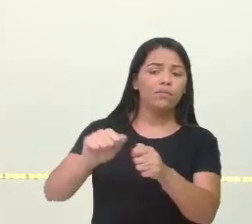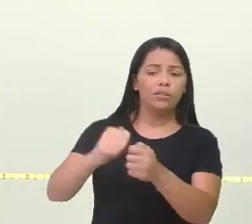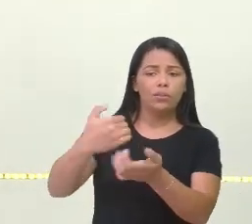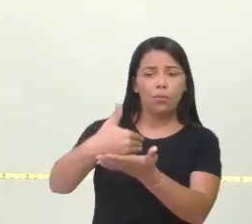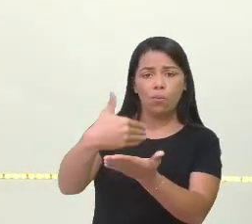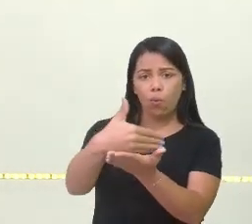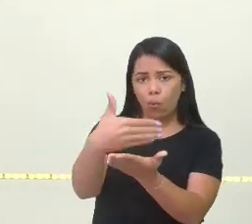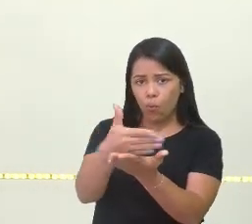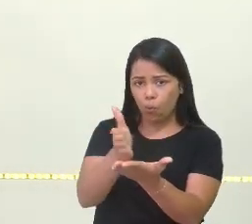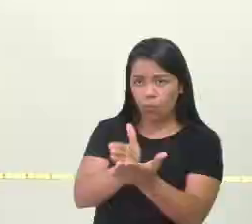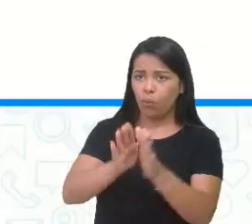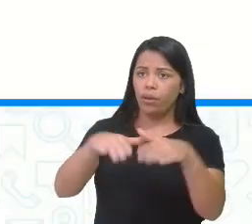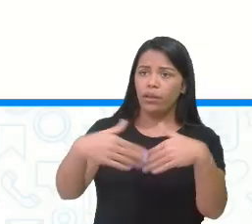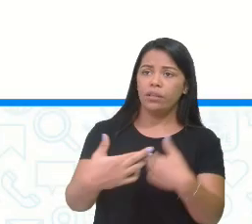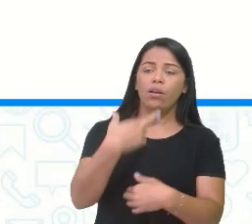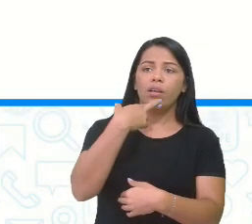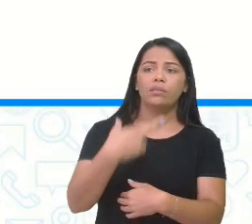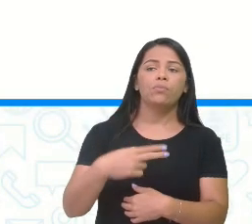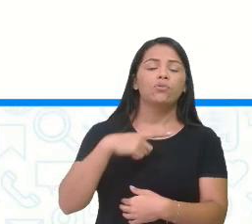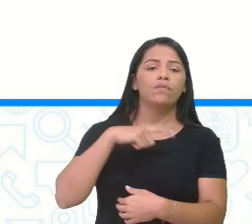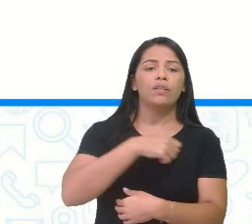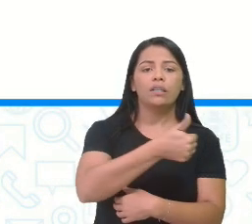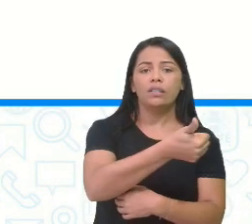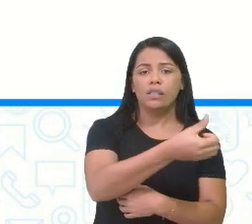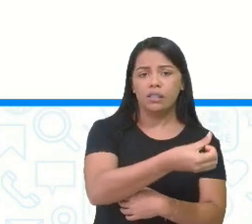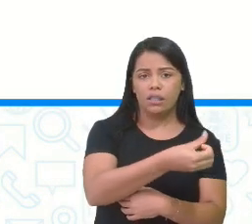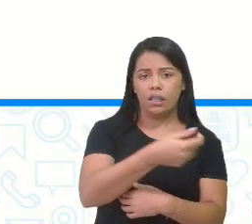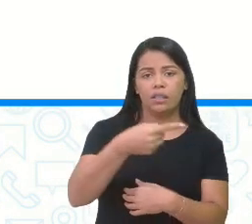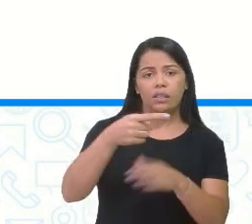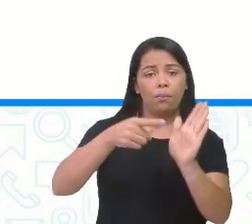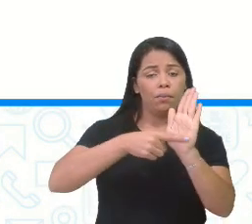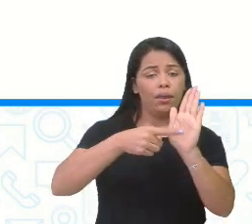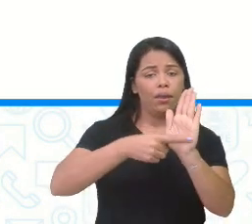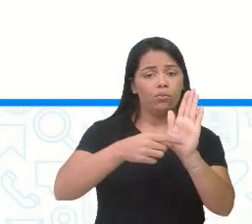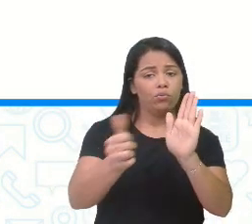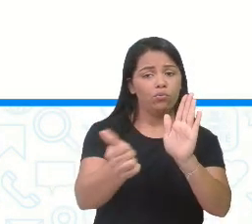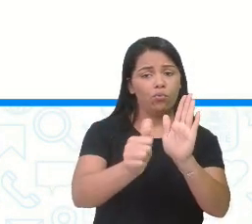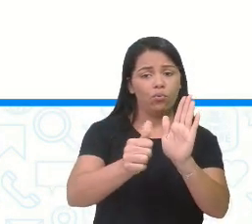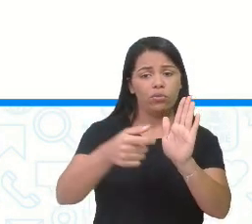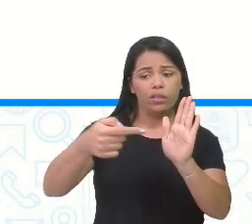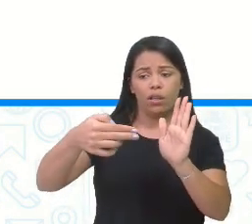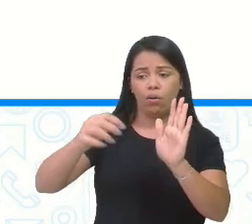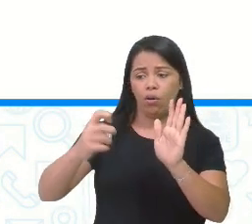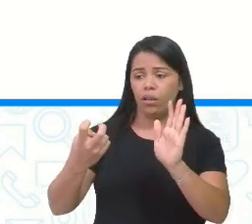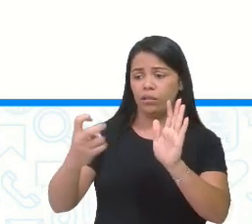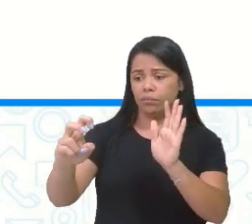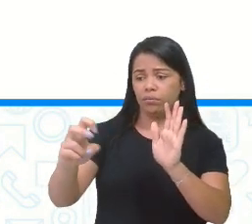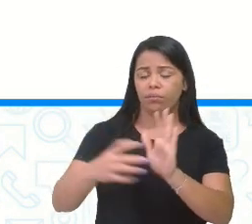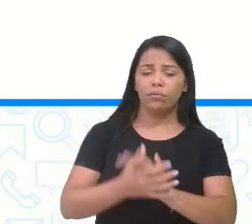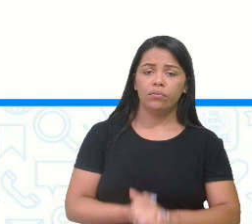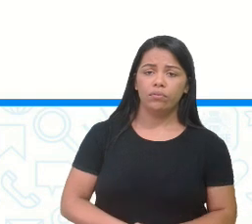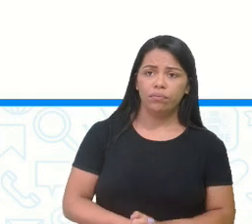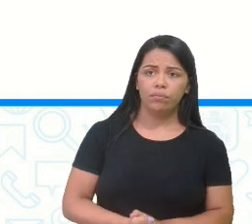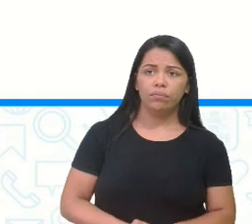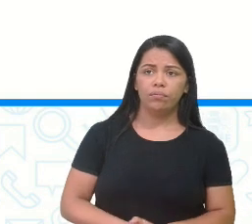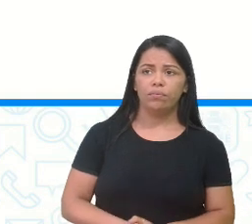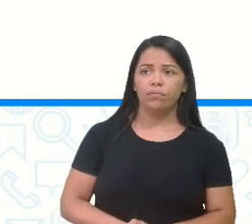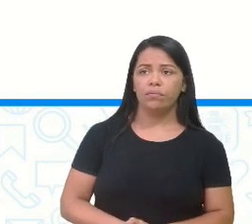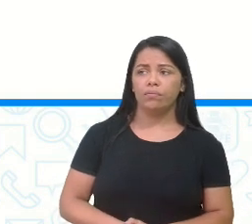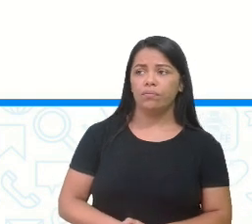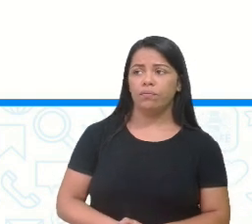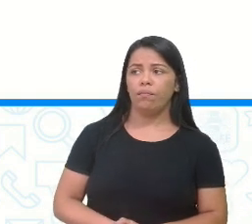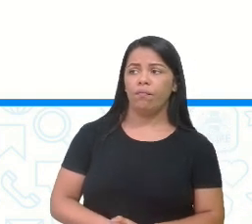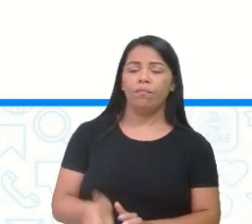Então, como resposta, eu vou ter 16 menos 11, que é igual a 5.